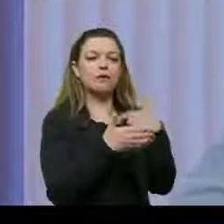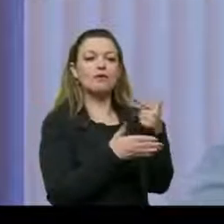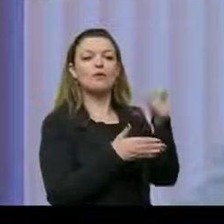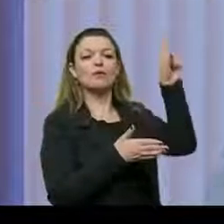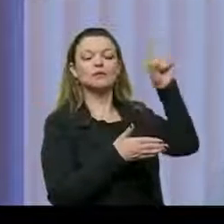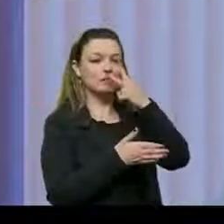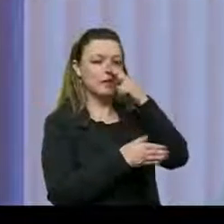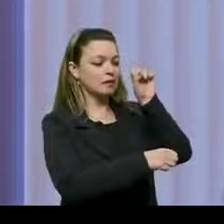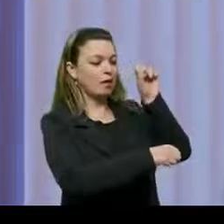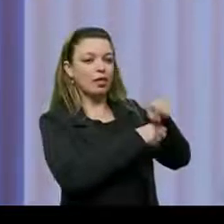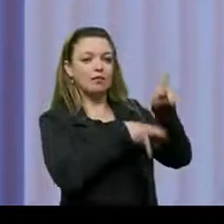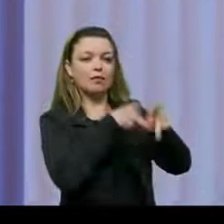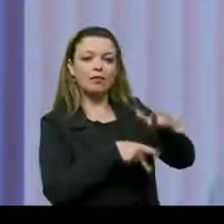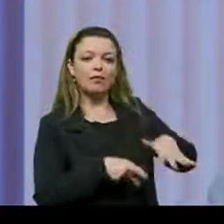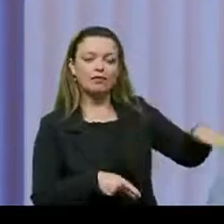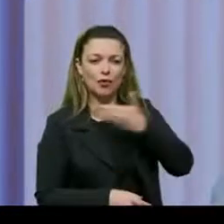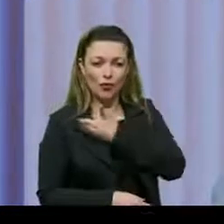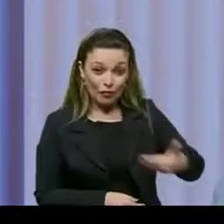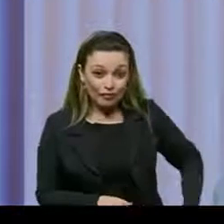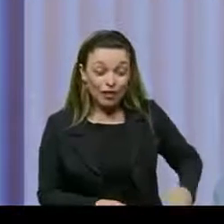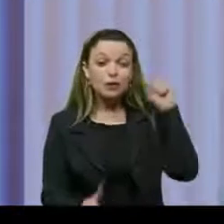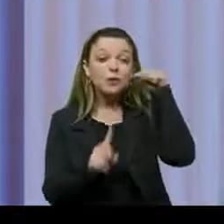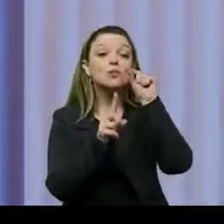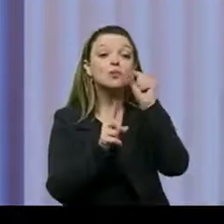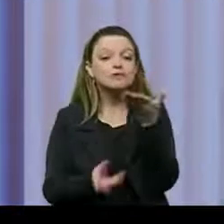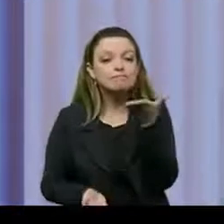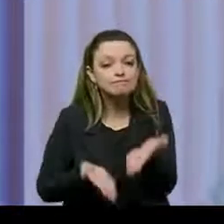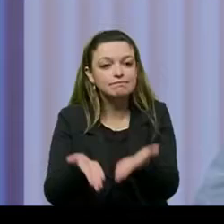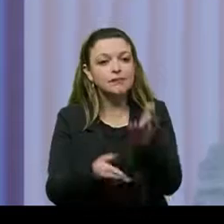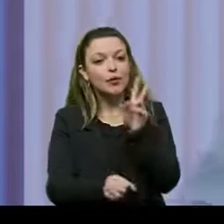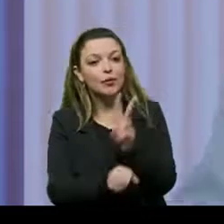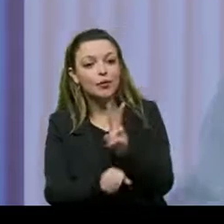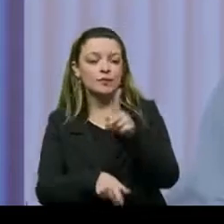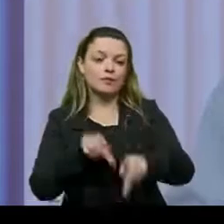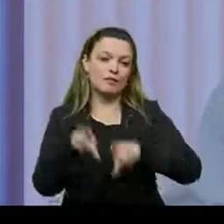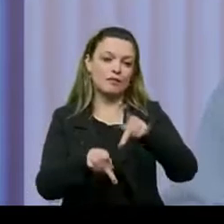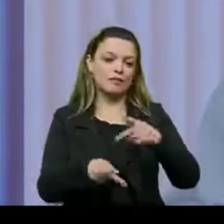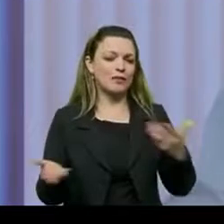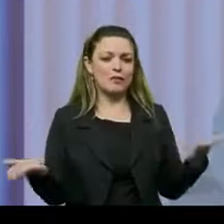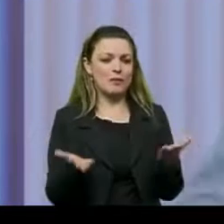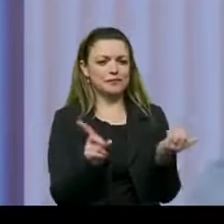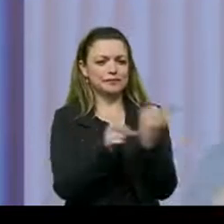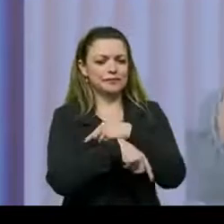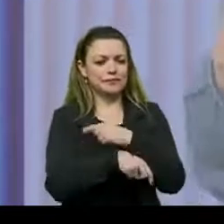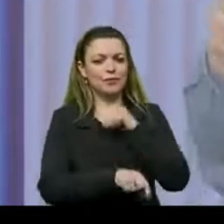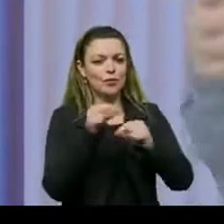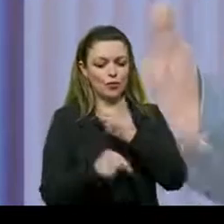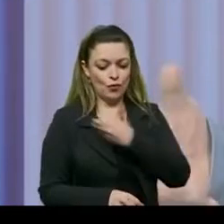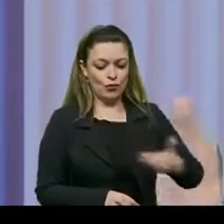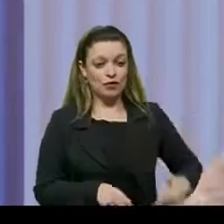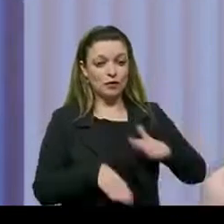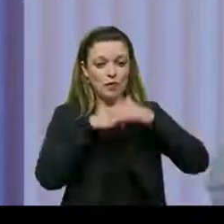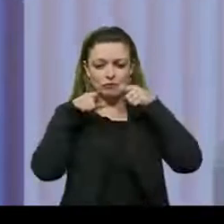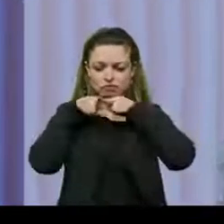O governo tem que servir para cuidar do povo, ele pede votos para a população. Mas o nosso governo hoje está vinculado ao grande capital na linha do